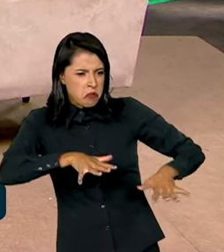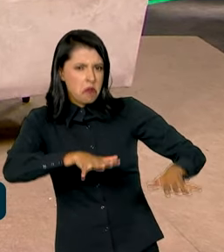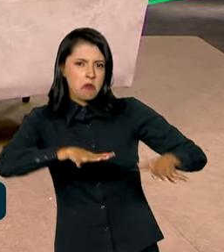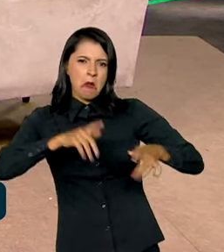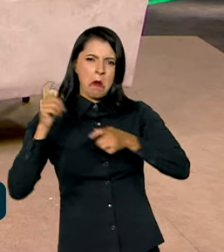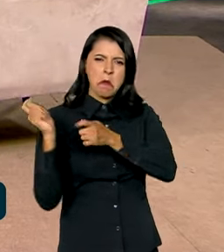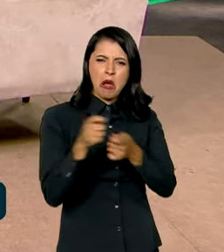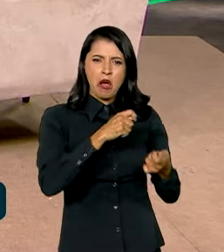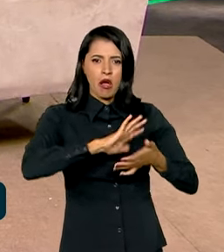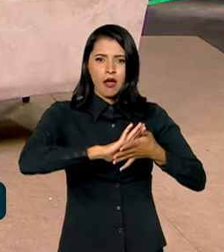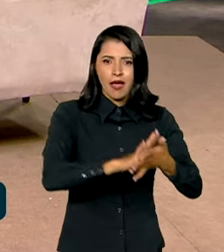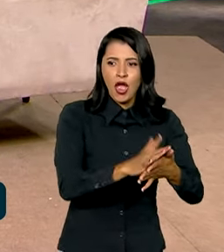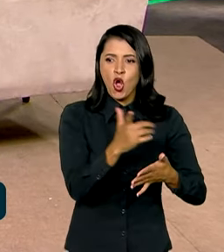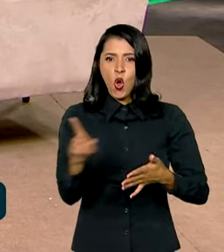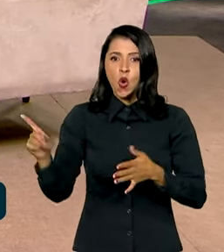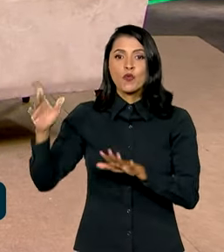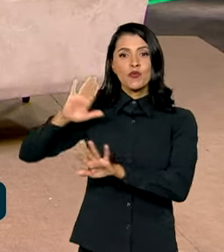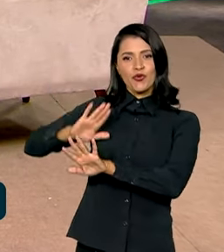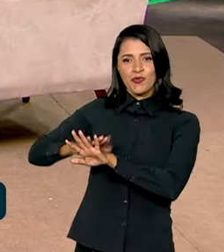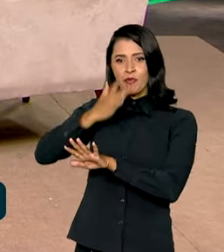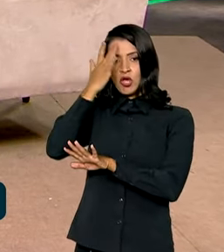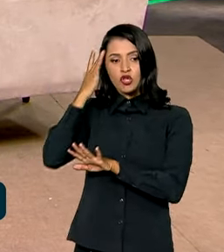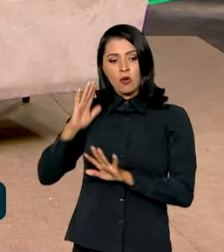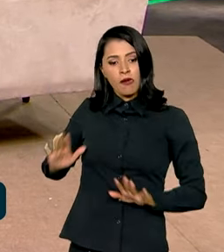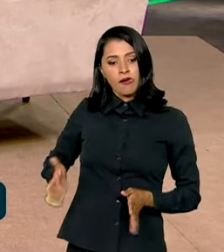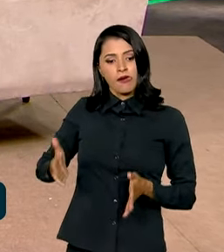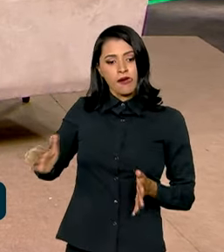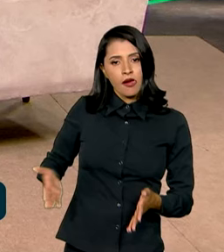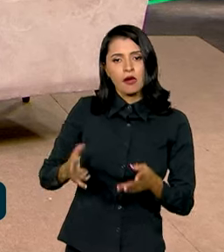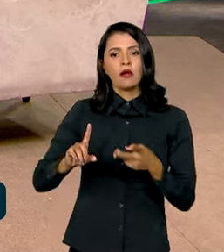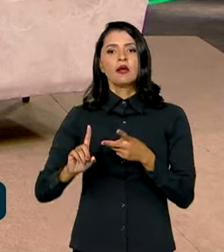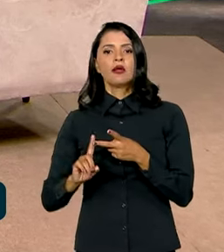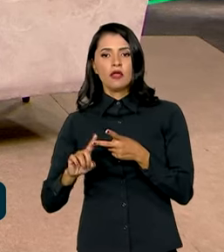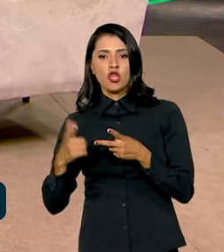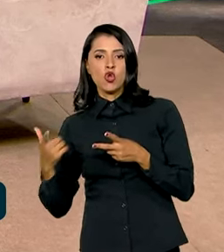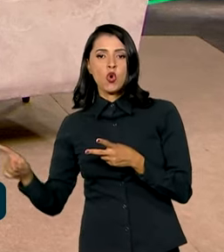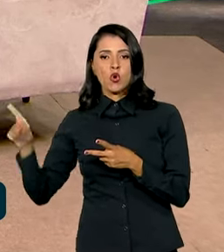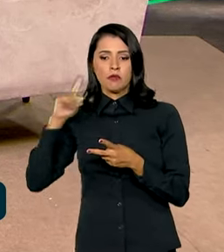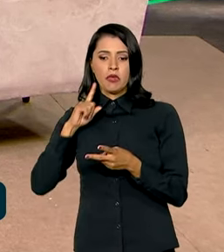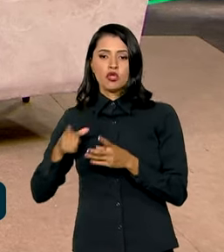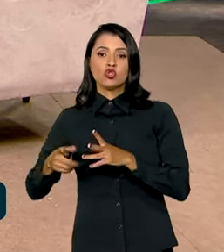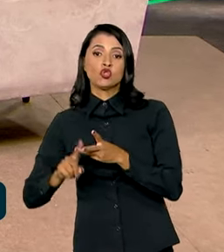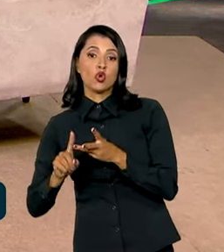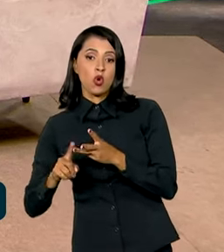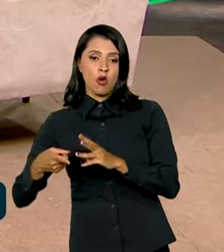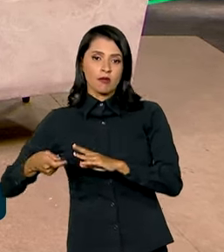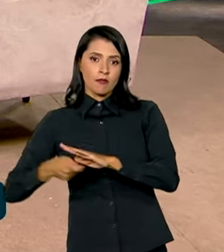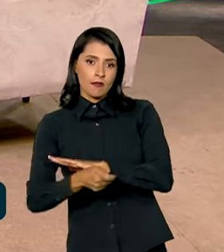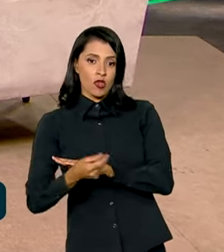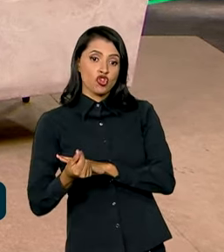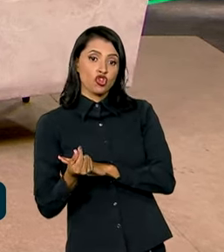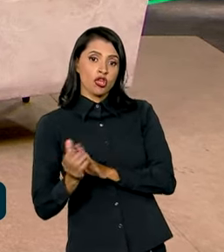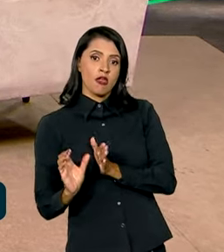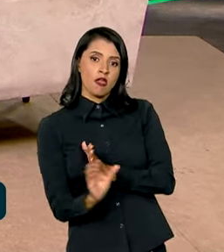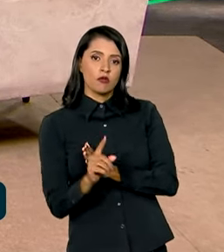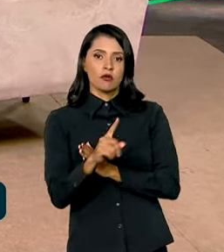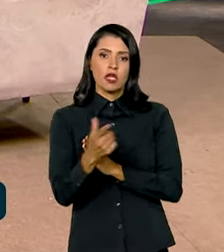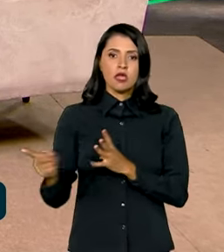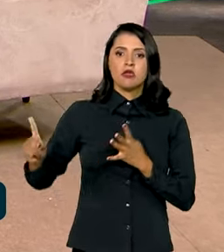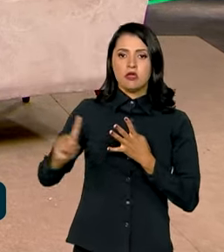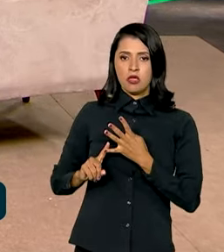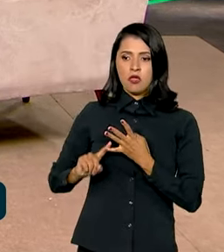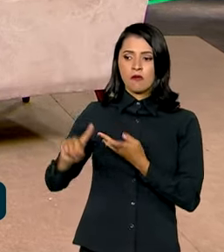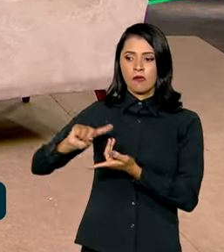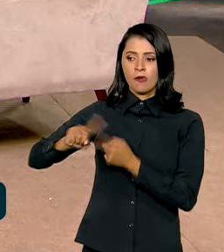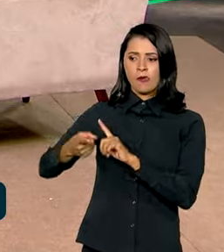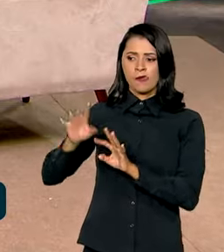os incentivadores, existem os financiadores e existem aqueles que planejaram, que